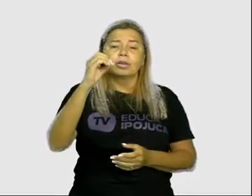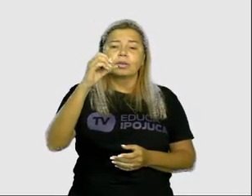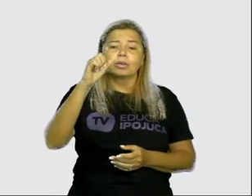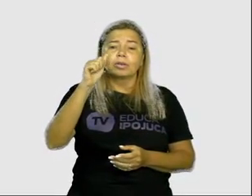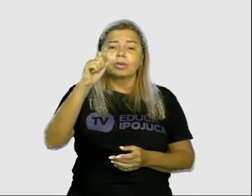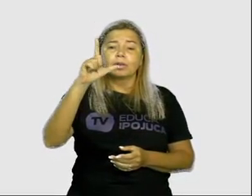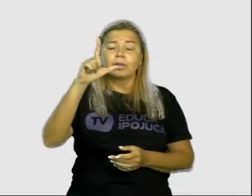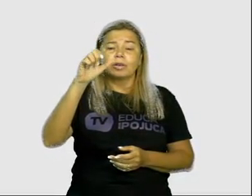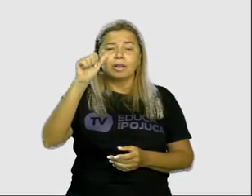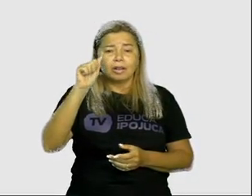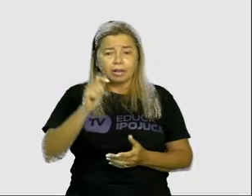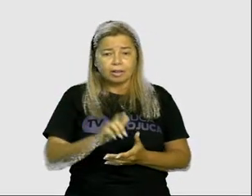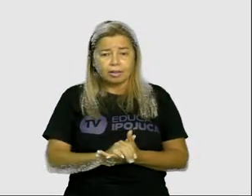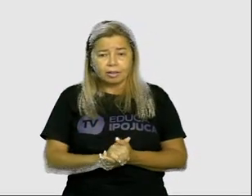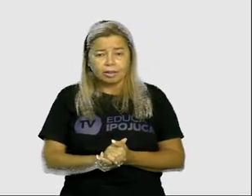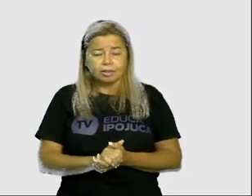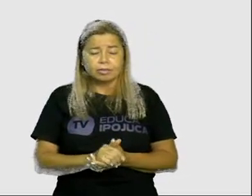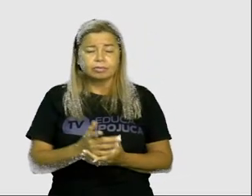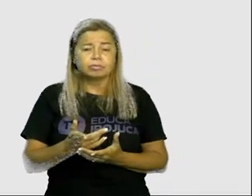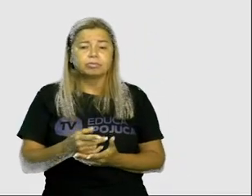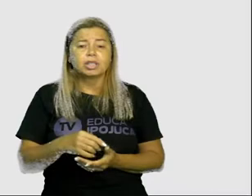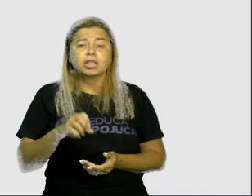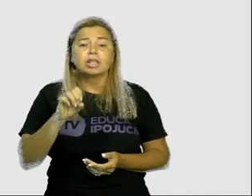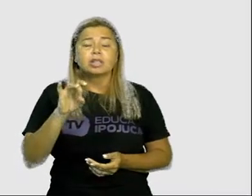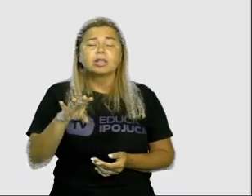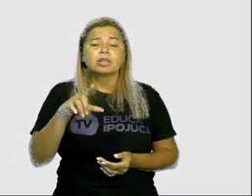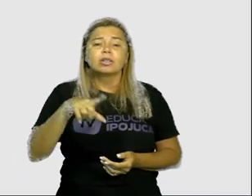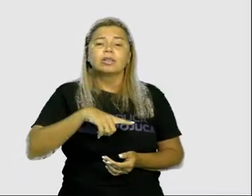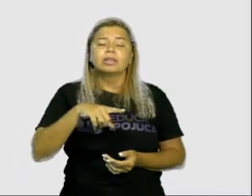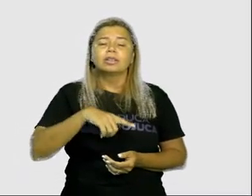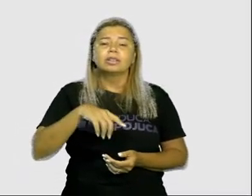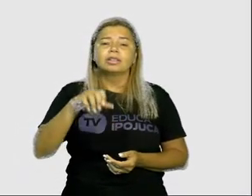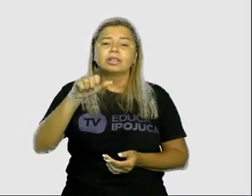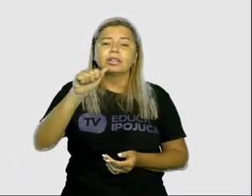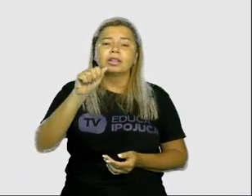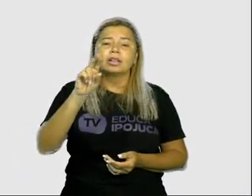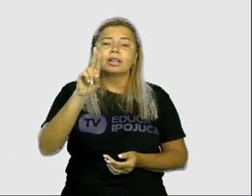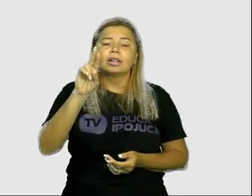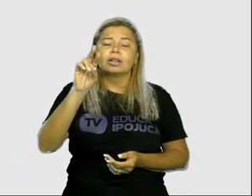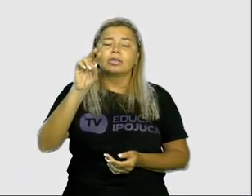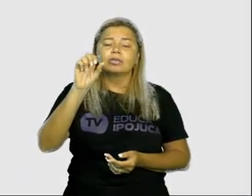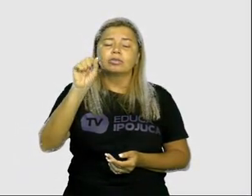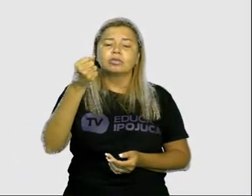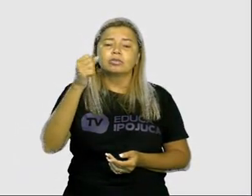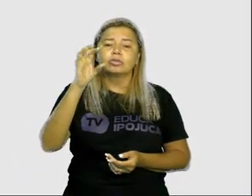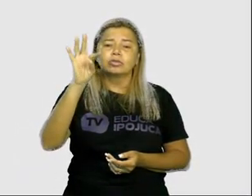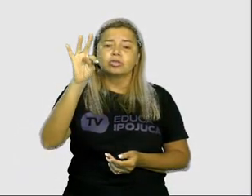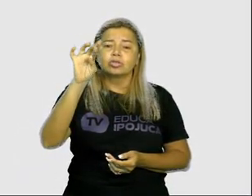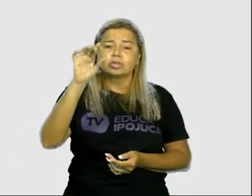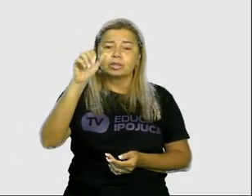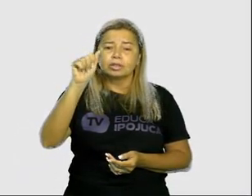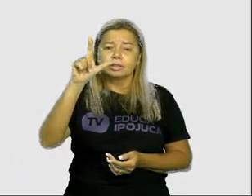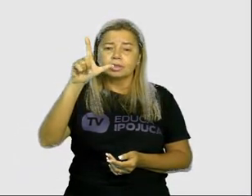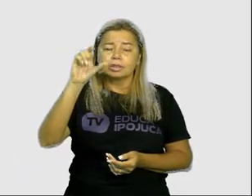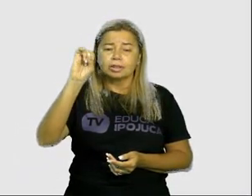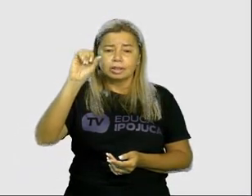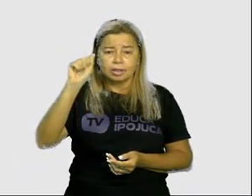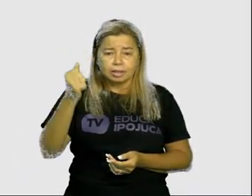São encontrados unicamente na região da Austrália. Seu tamanho pode